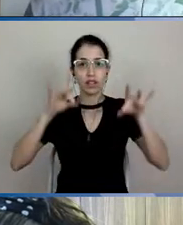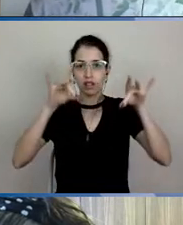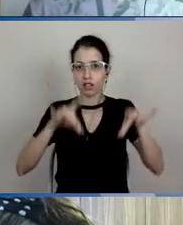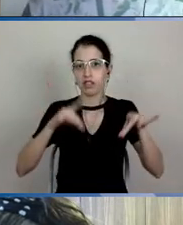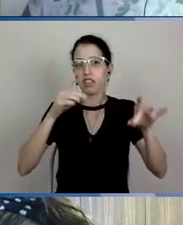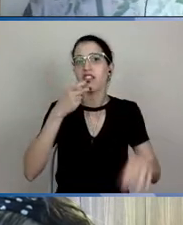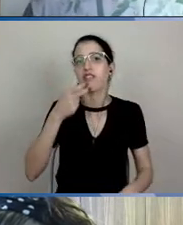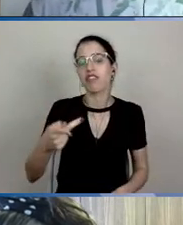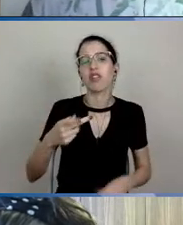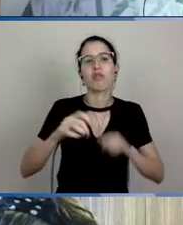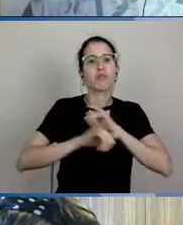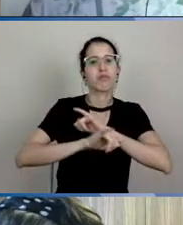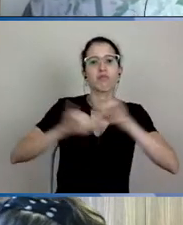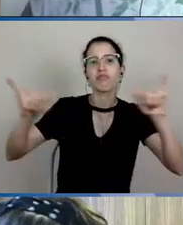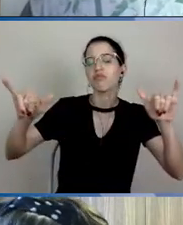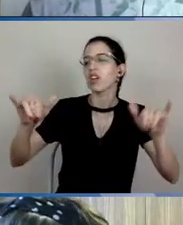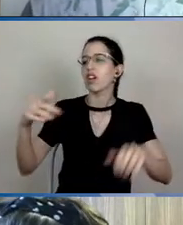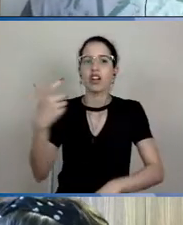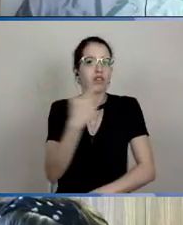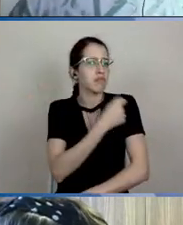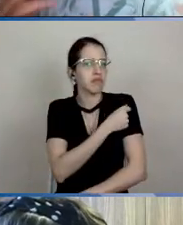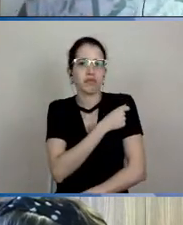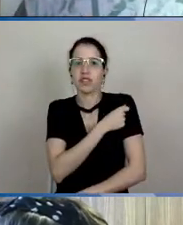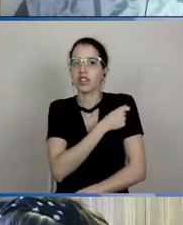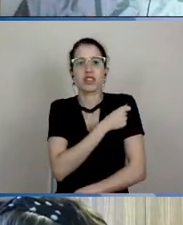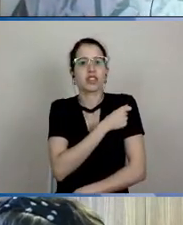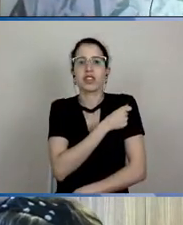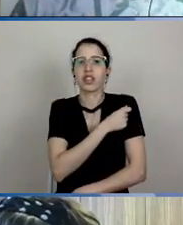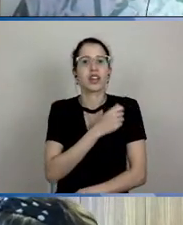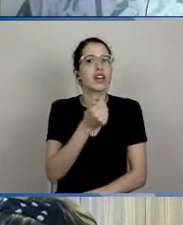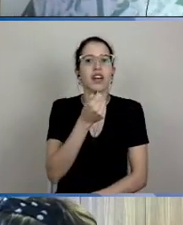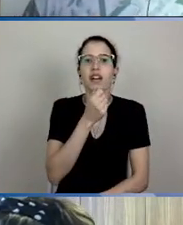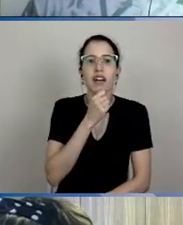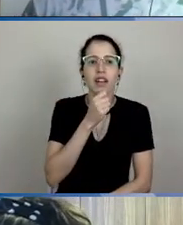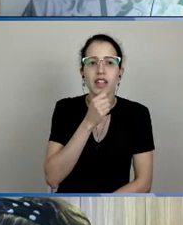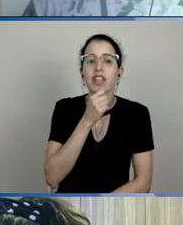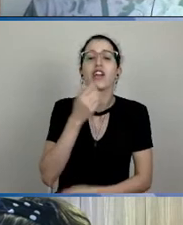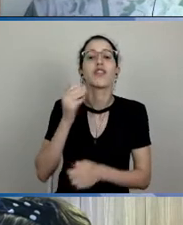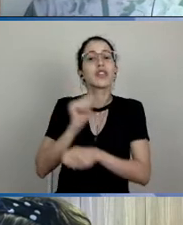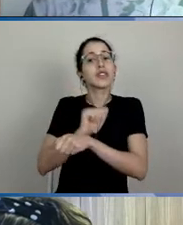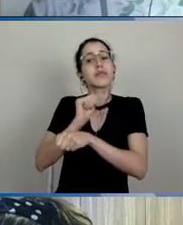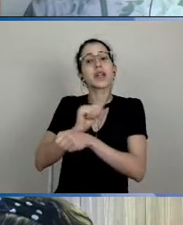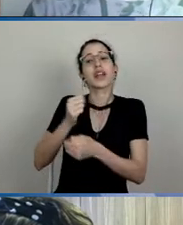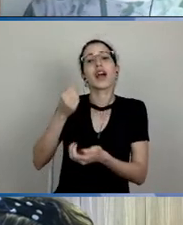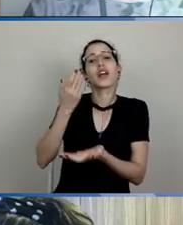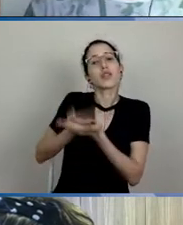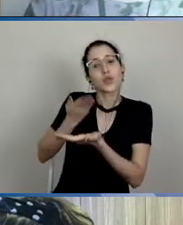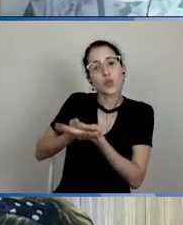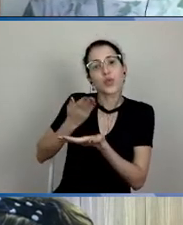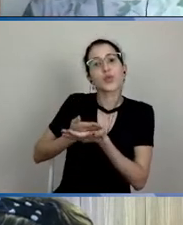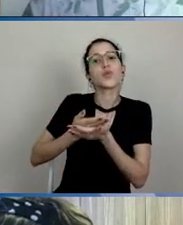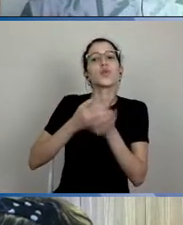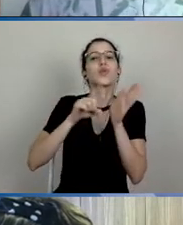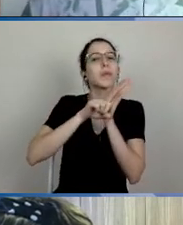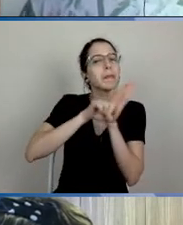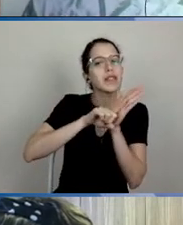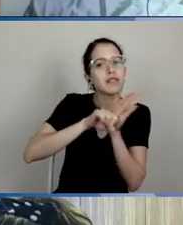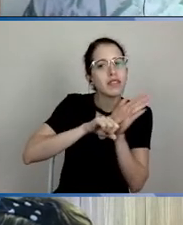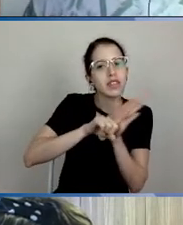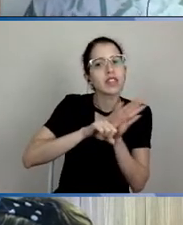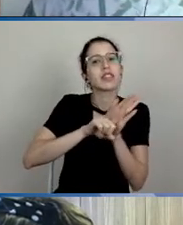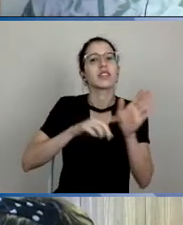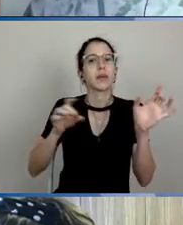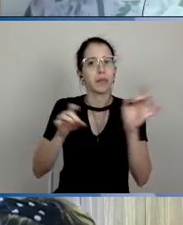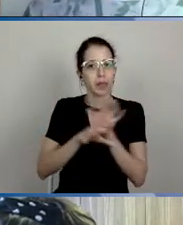a vacina precocemente, que ele ainda ia esperar alguns estudos e outras medidas, mas a Austrália foi muito dura com as